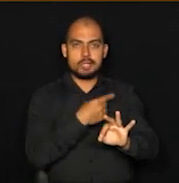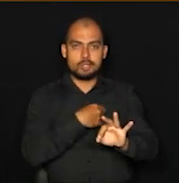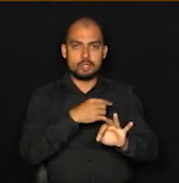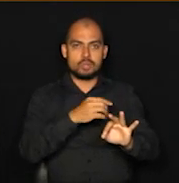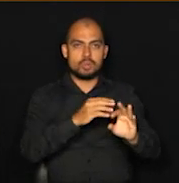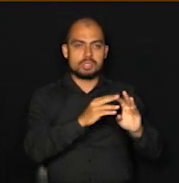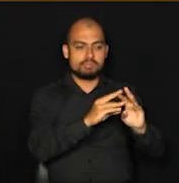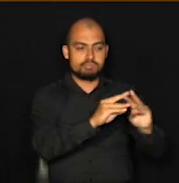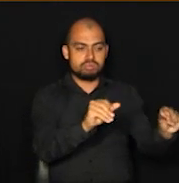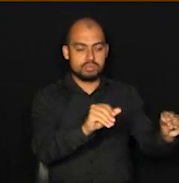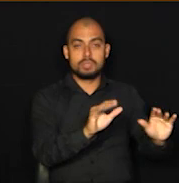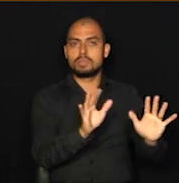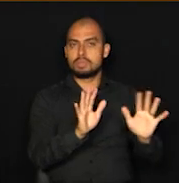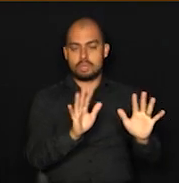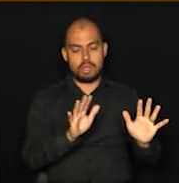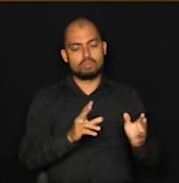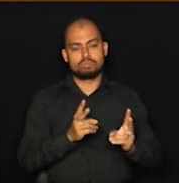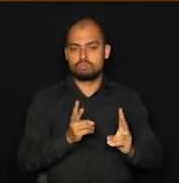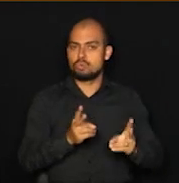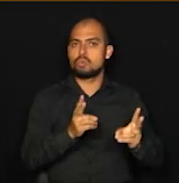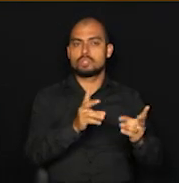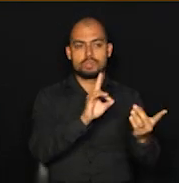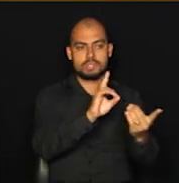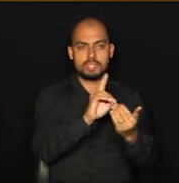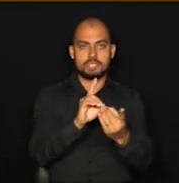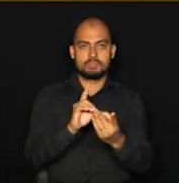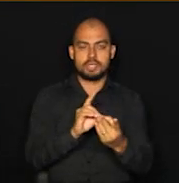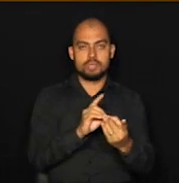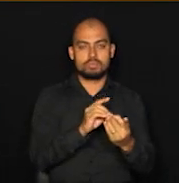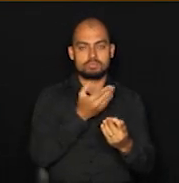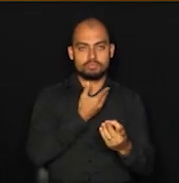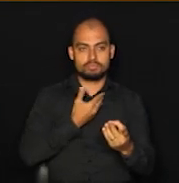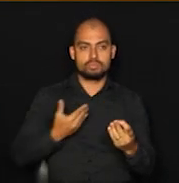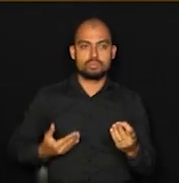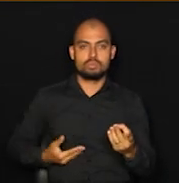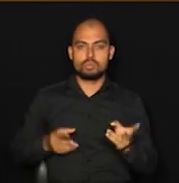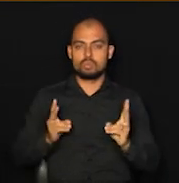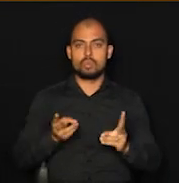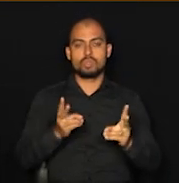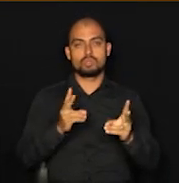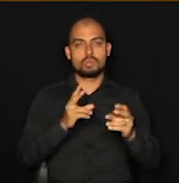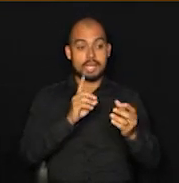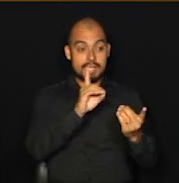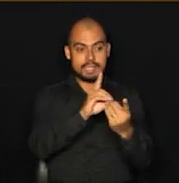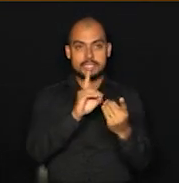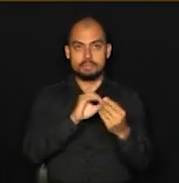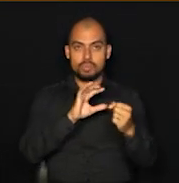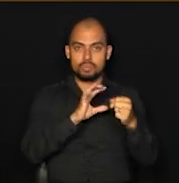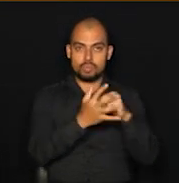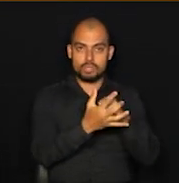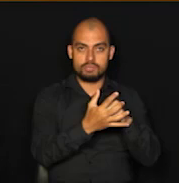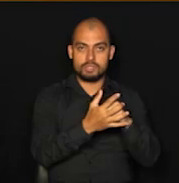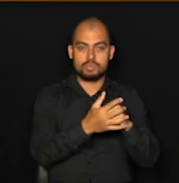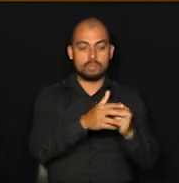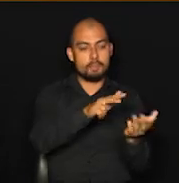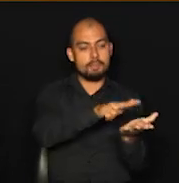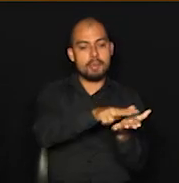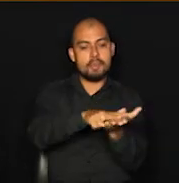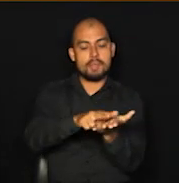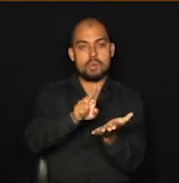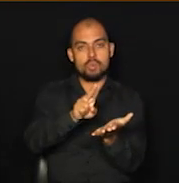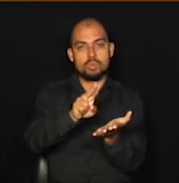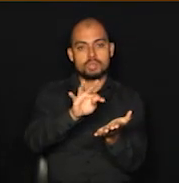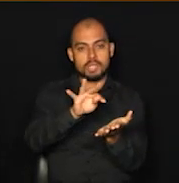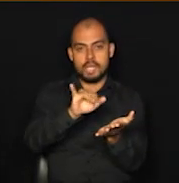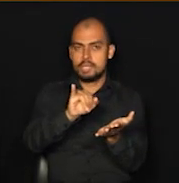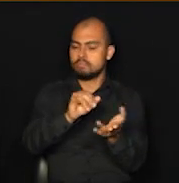pretexto todas as... a nossa estrutura pública de atendimento de Covid-19. Então, nós vamos manter leitos de UTI para a Covid-19,